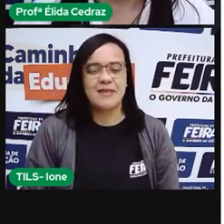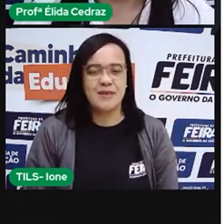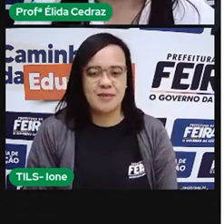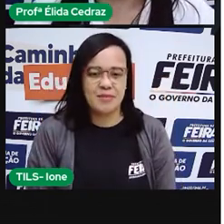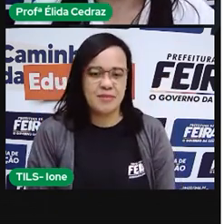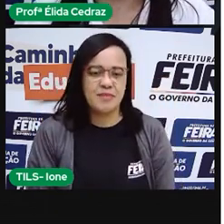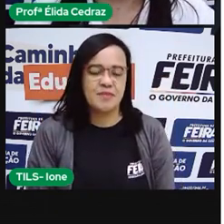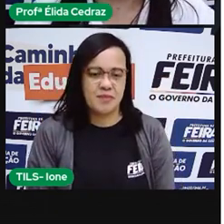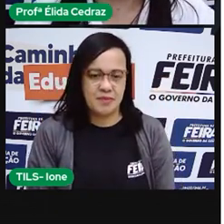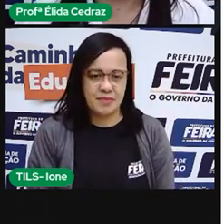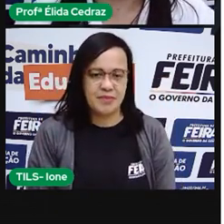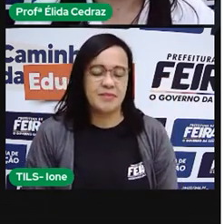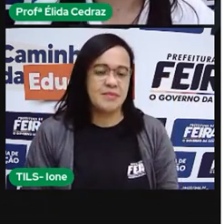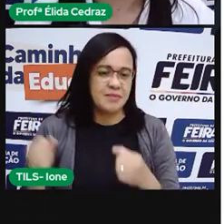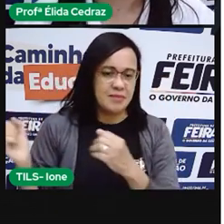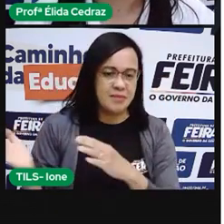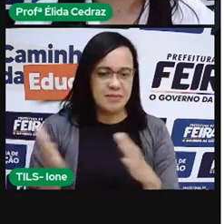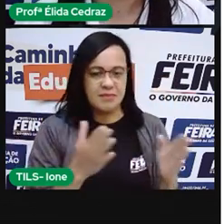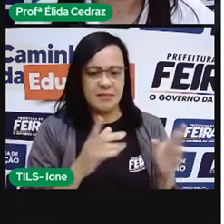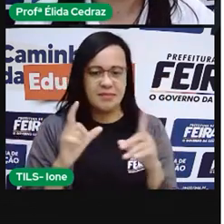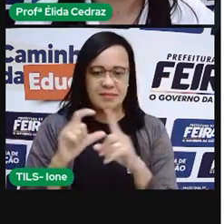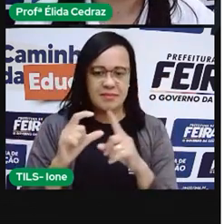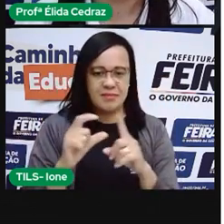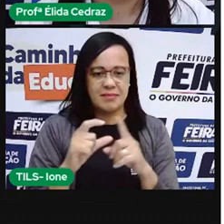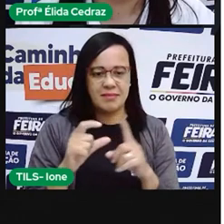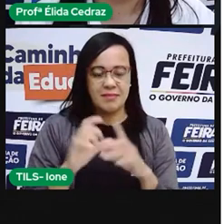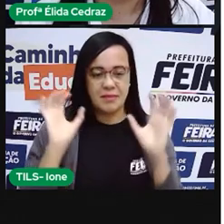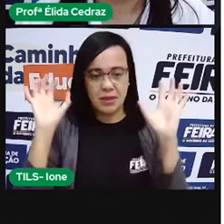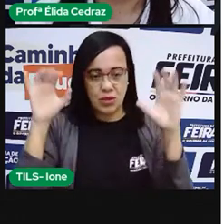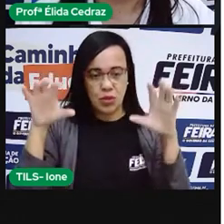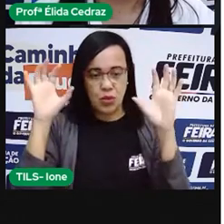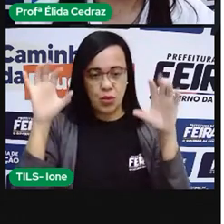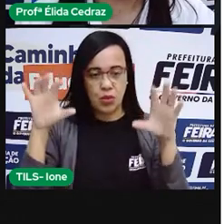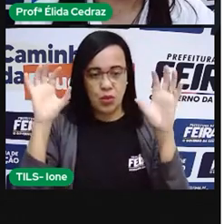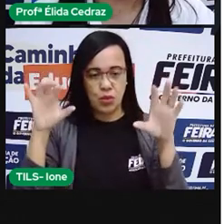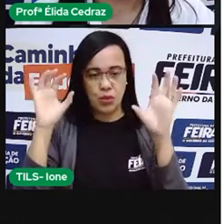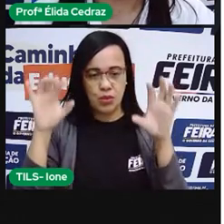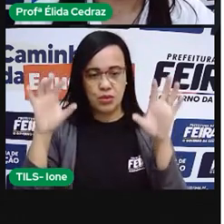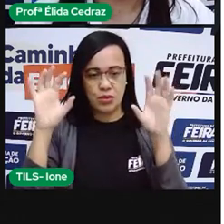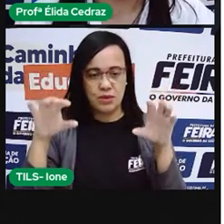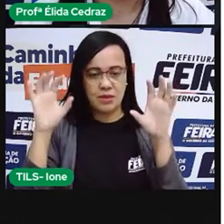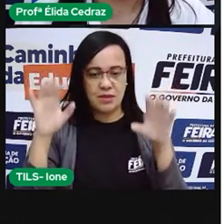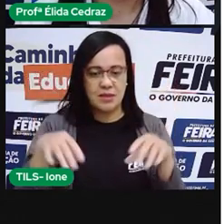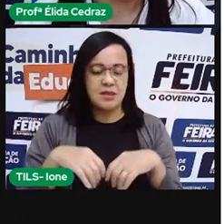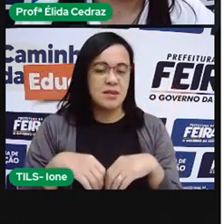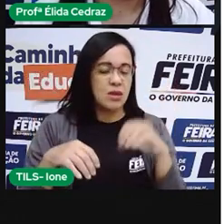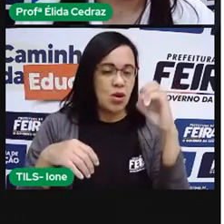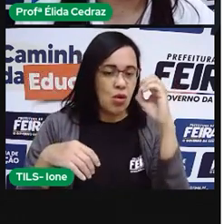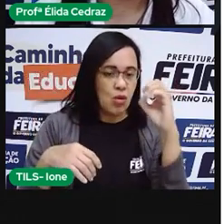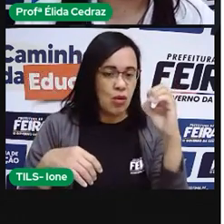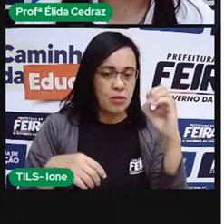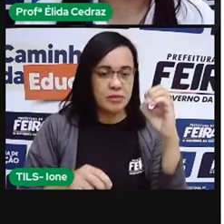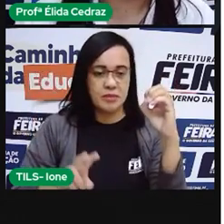Próxima palavra. Chuva. Qual letrinha vamos utilizar?